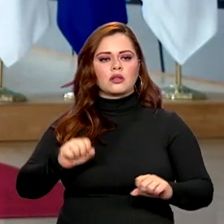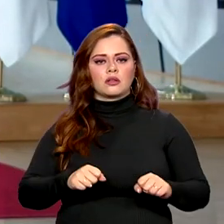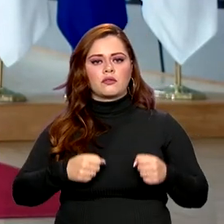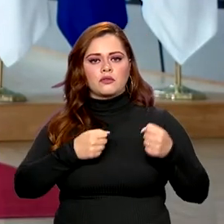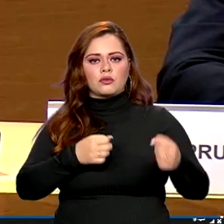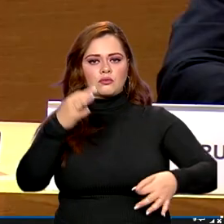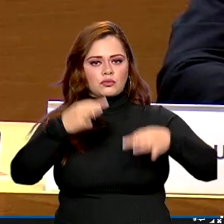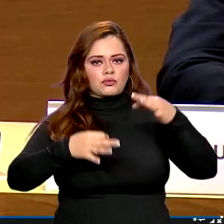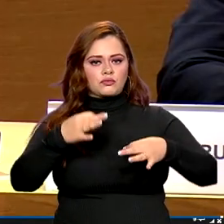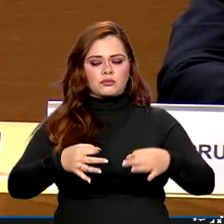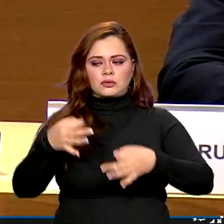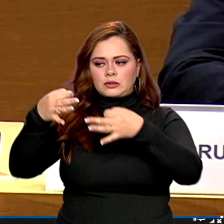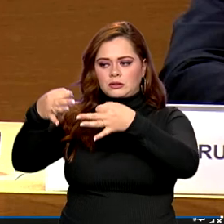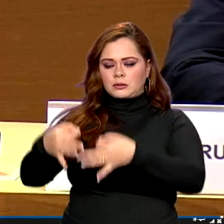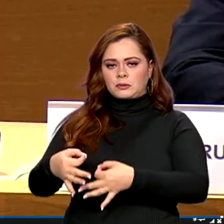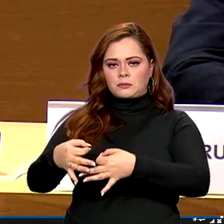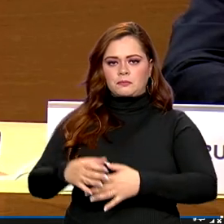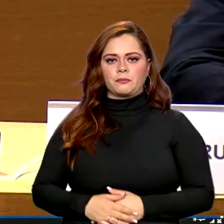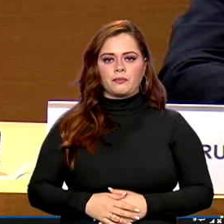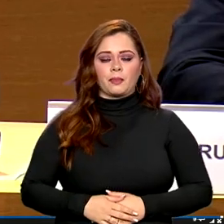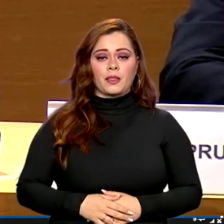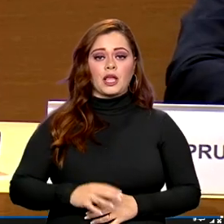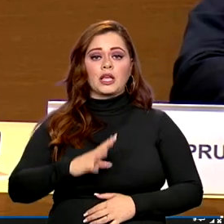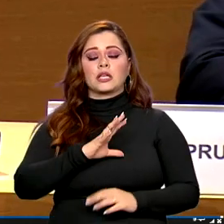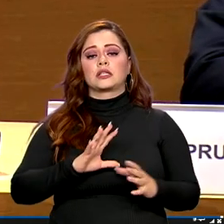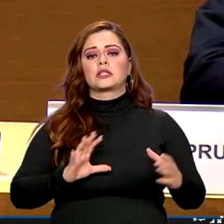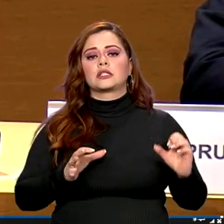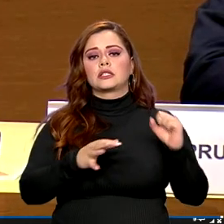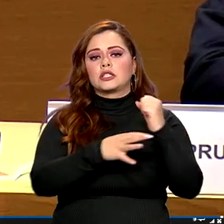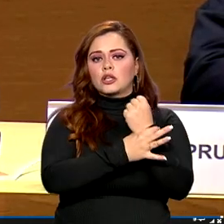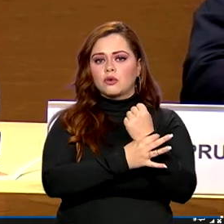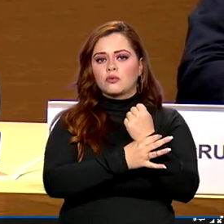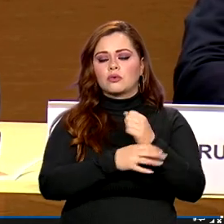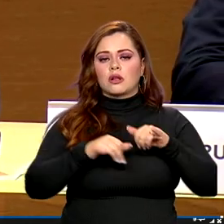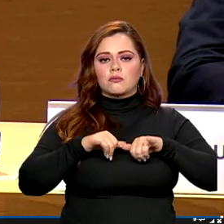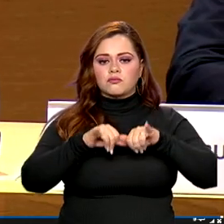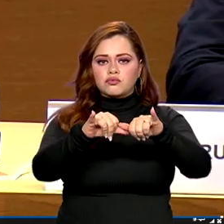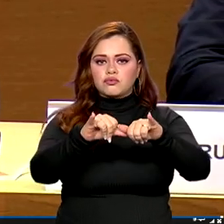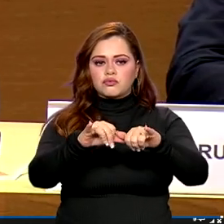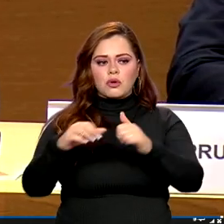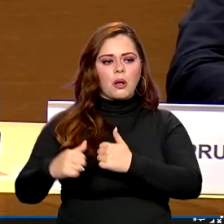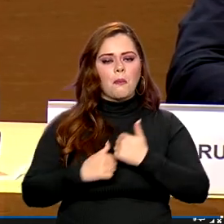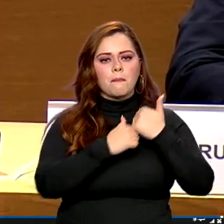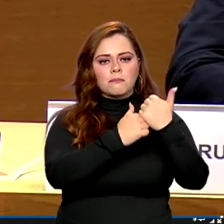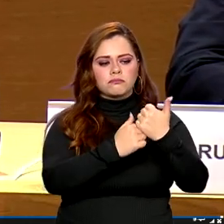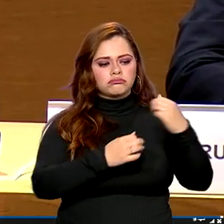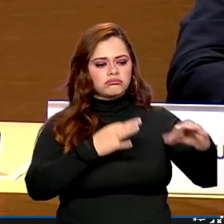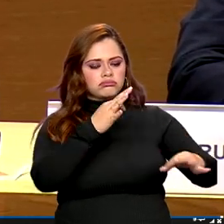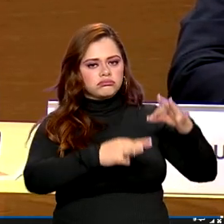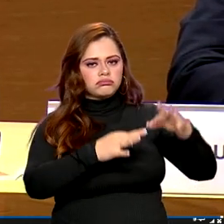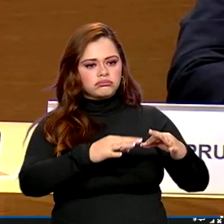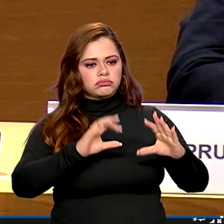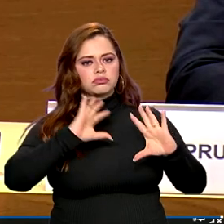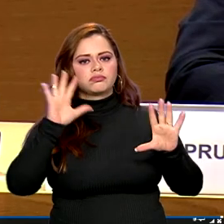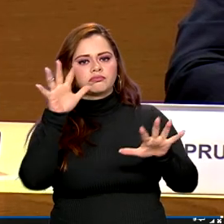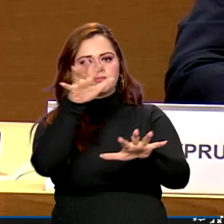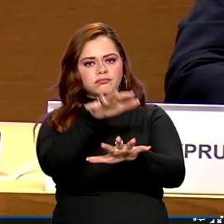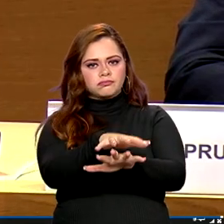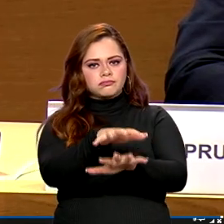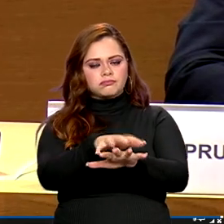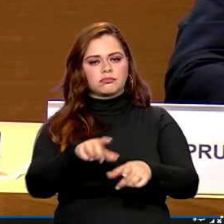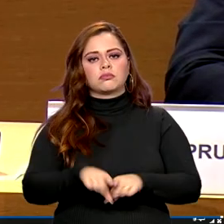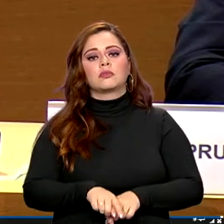e equilibrada. Queremos assegurar uma relação comercial justa, sustentável e inclusiva. A